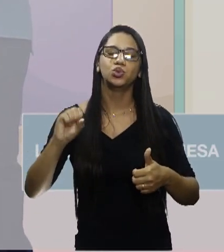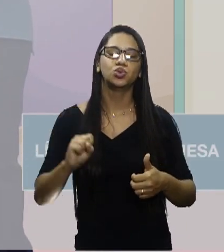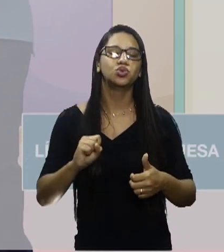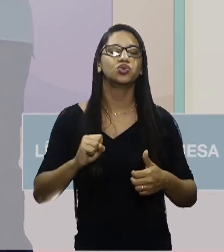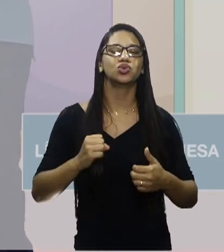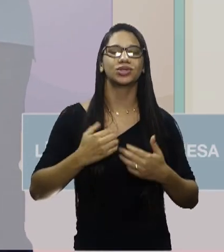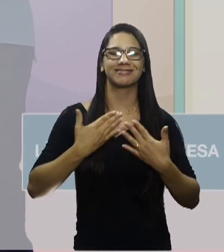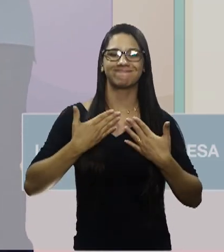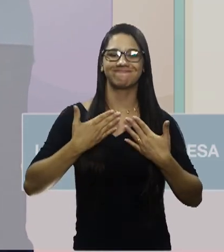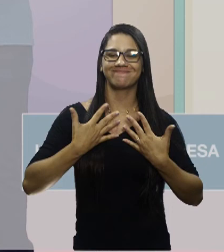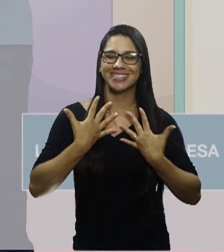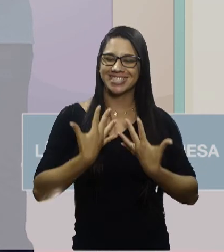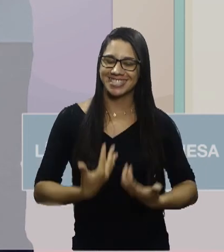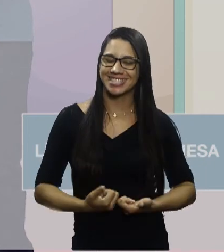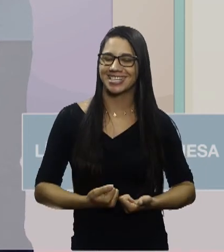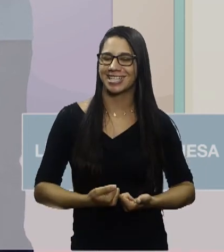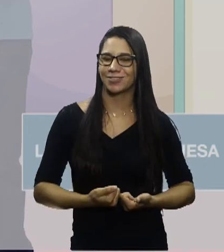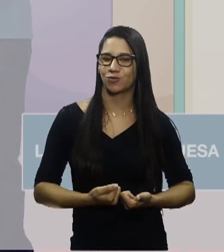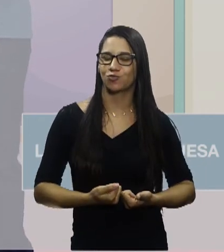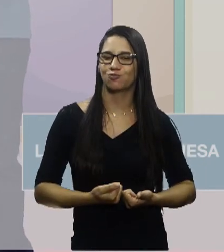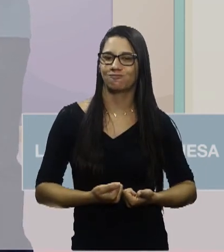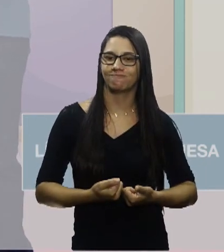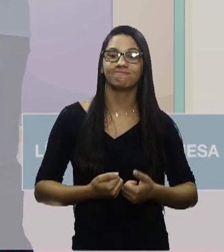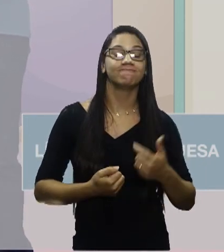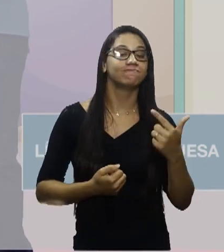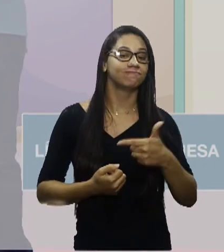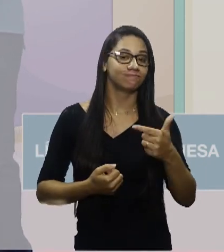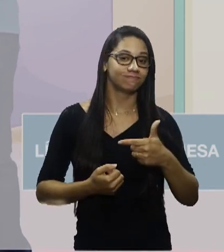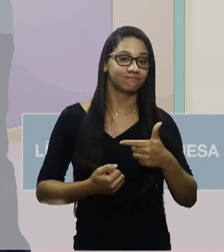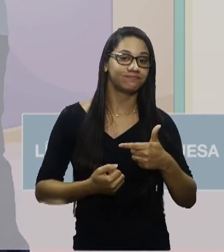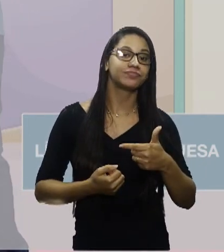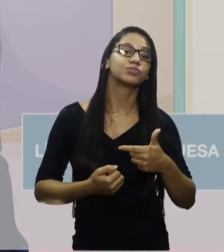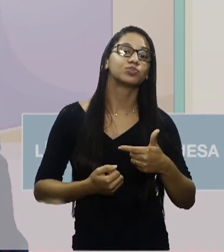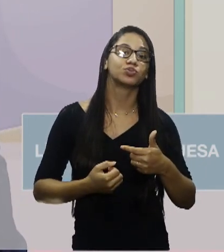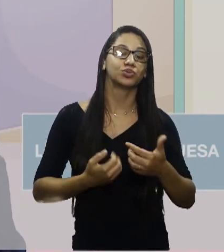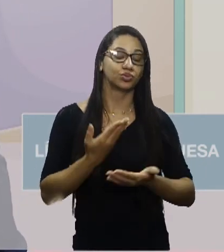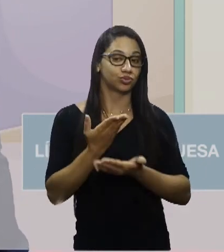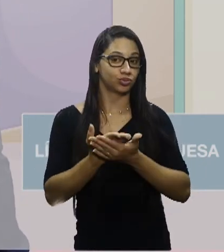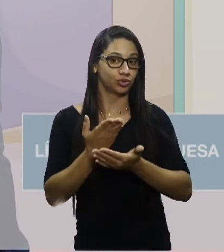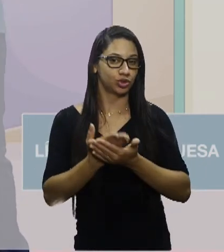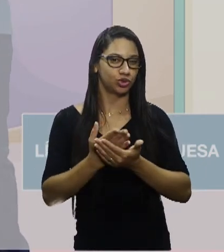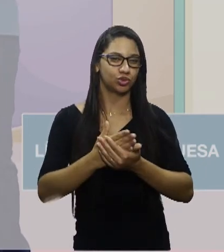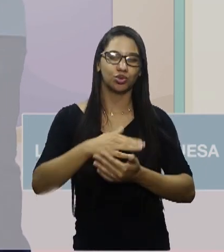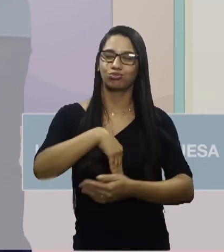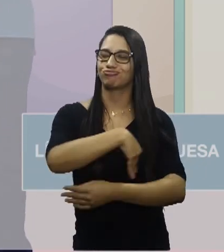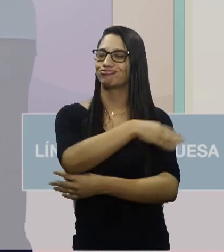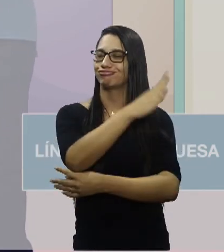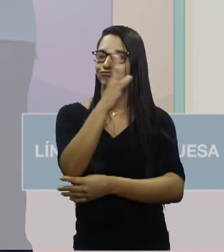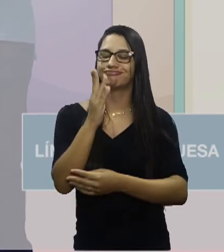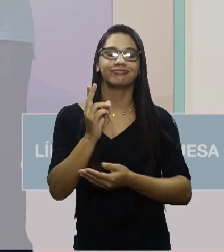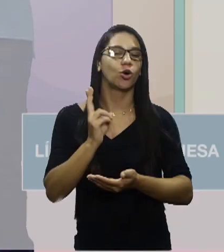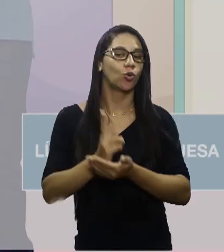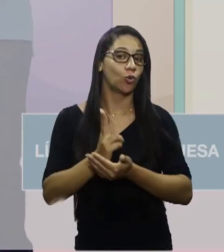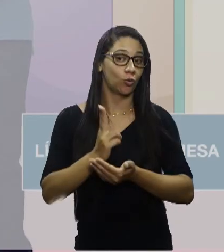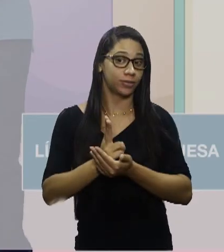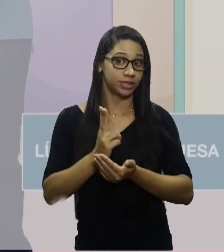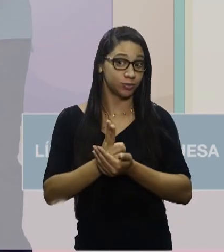Vinícius devia estar cansado. E a segunda oração, Vinícius estudou o Dinte. Temos o mesmo